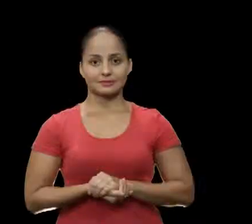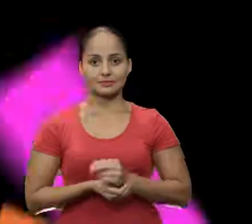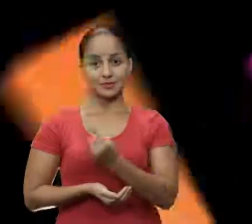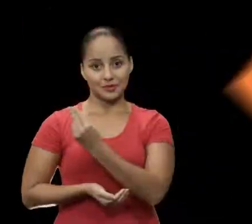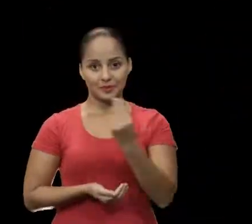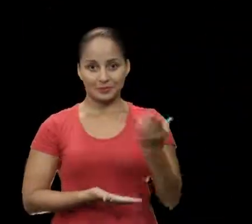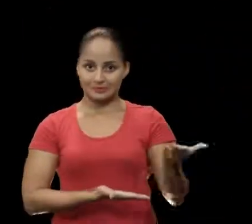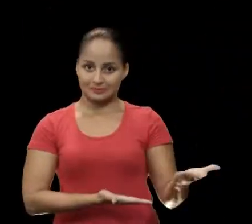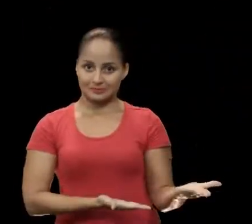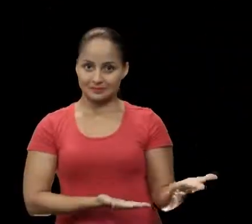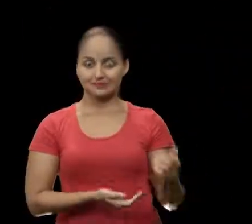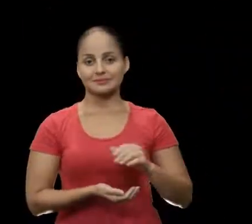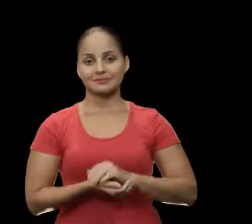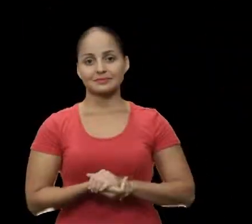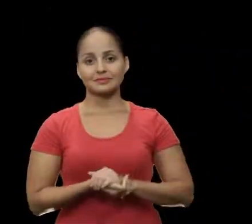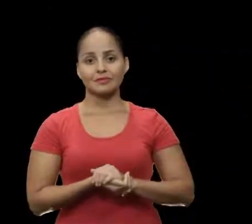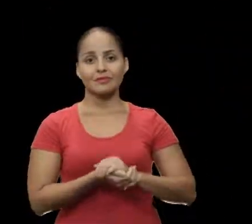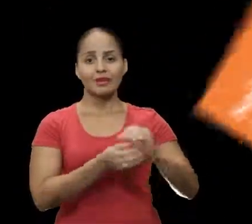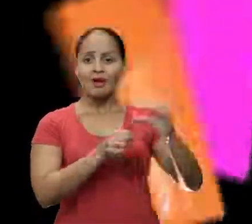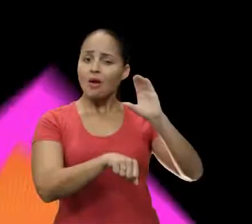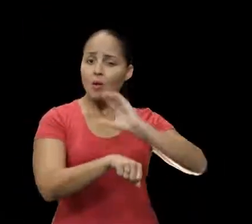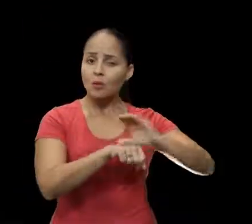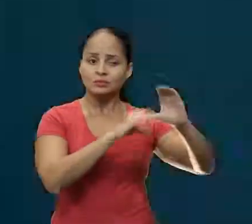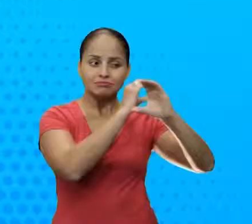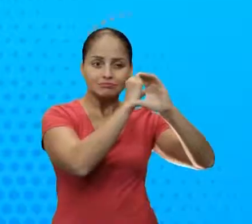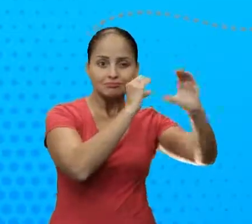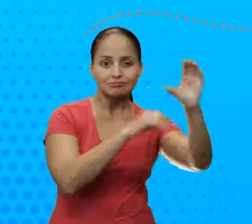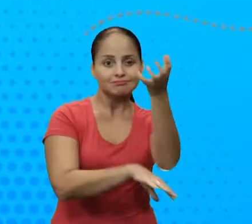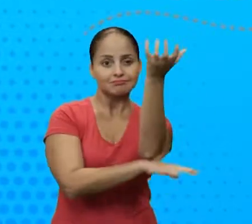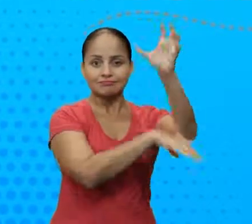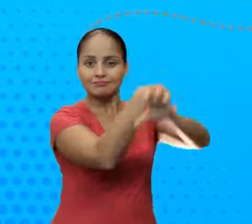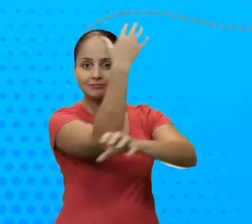Eu me chamo Aleph, eu curso Engenharia Florestal